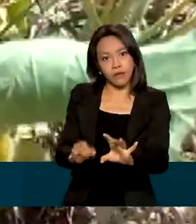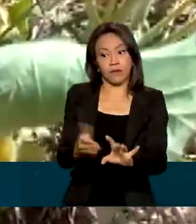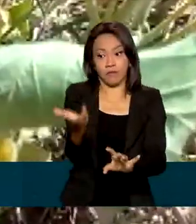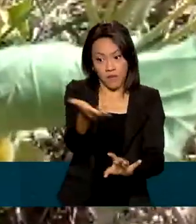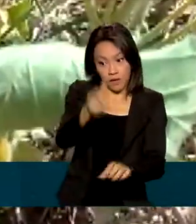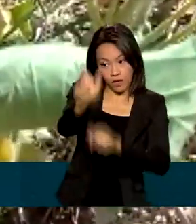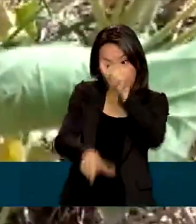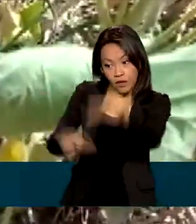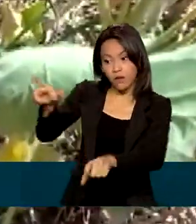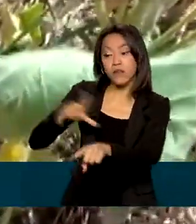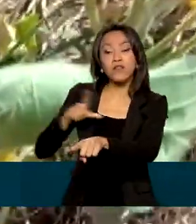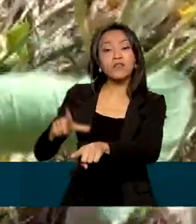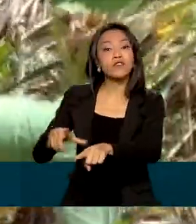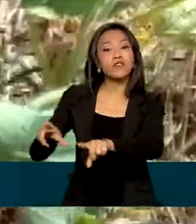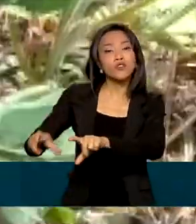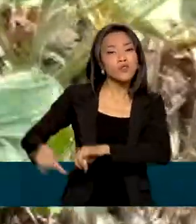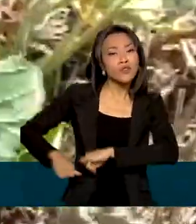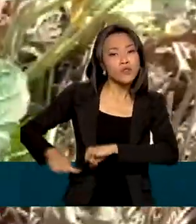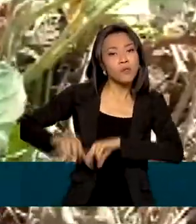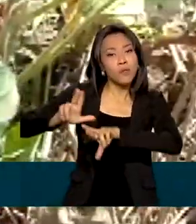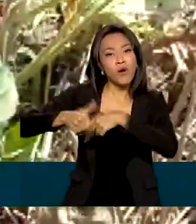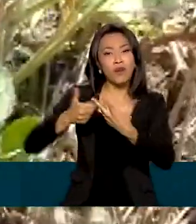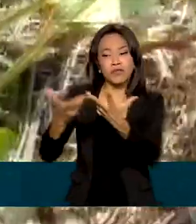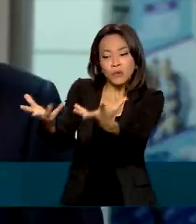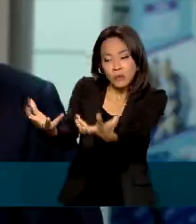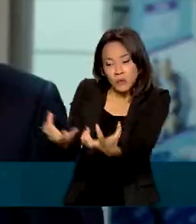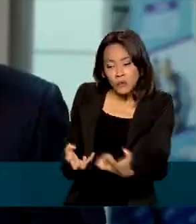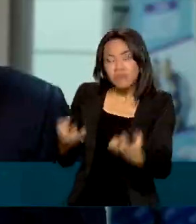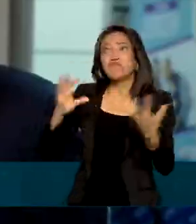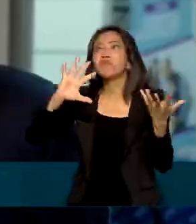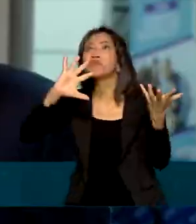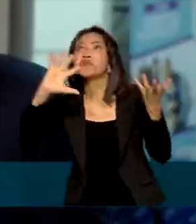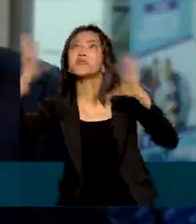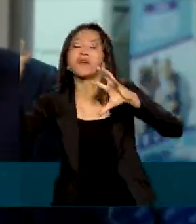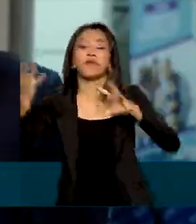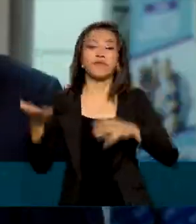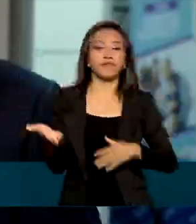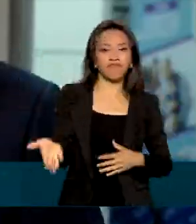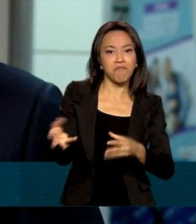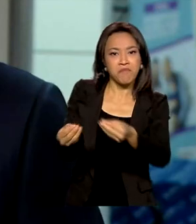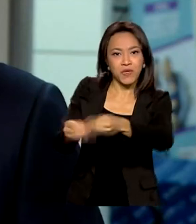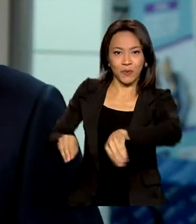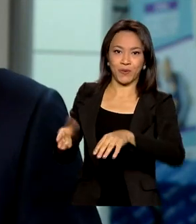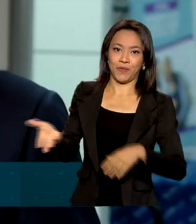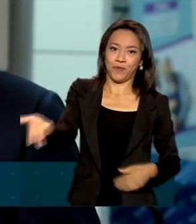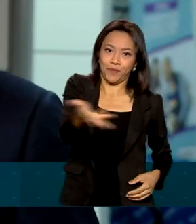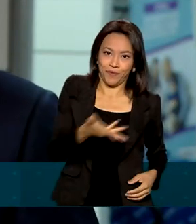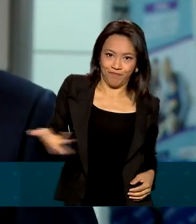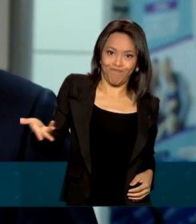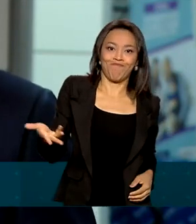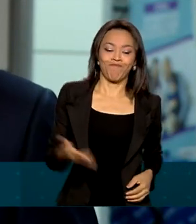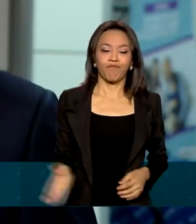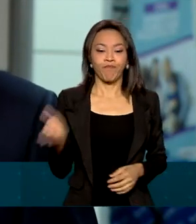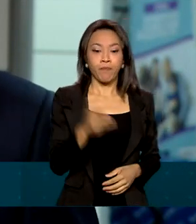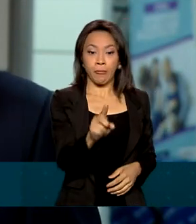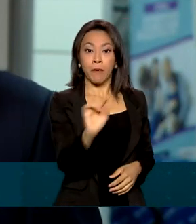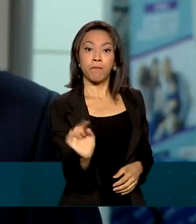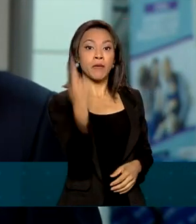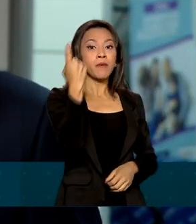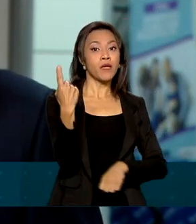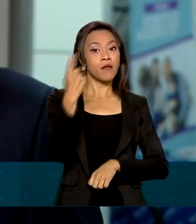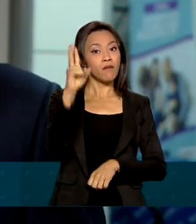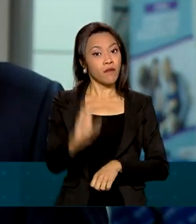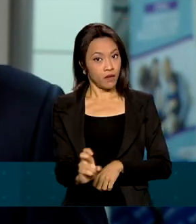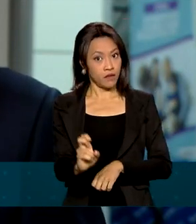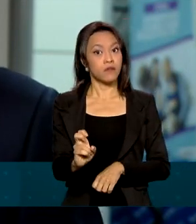atingidos por condições climáticas desfavoráveis. Pela primeira vez na história da Caixa Econômica, nós fazemos